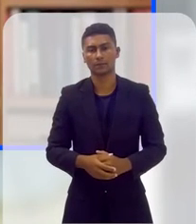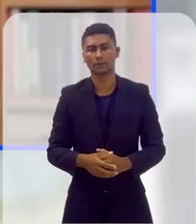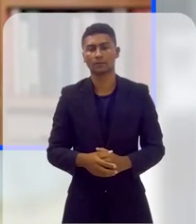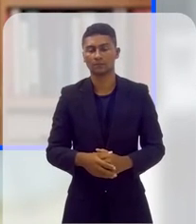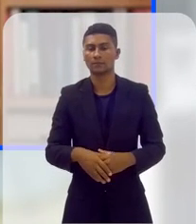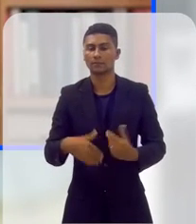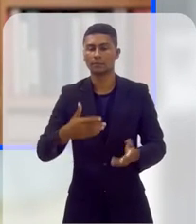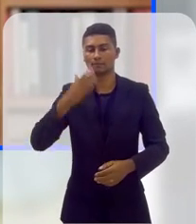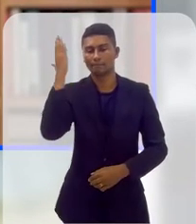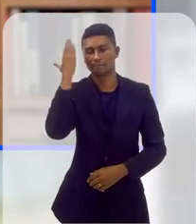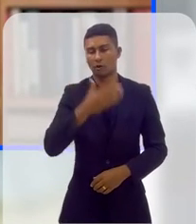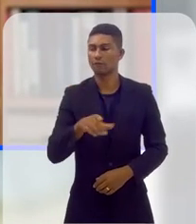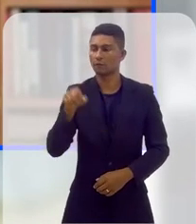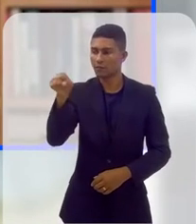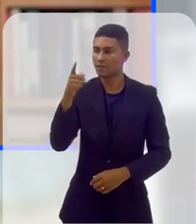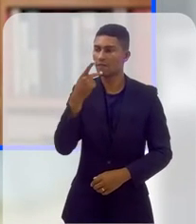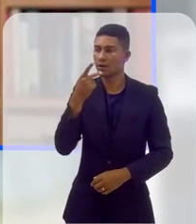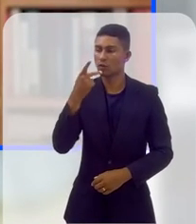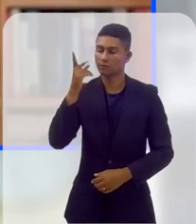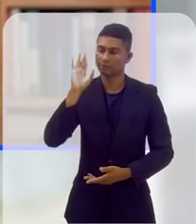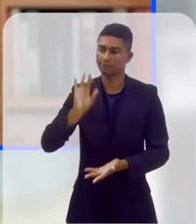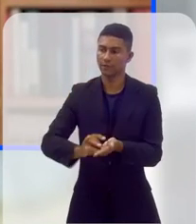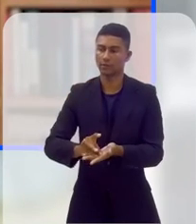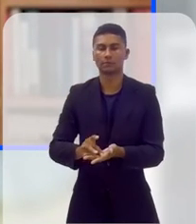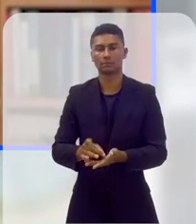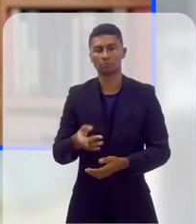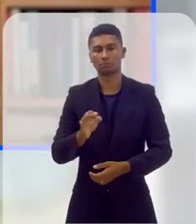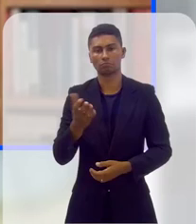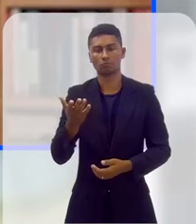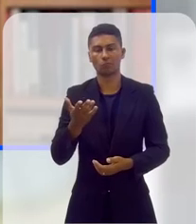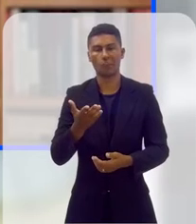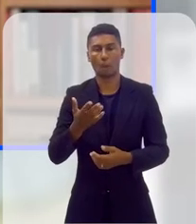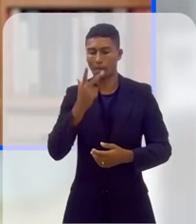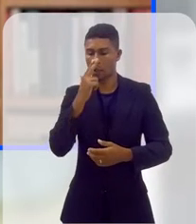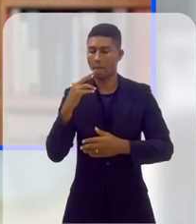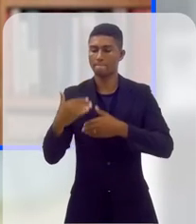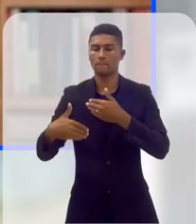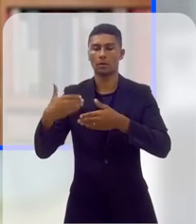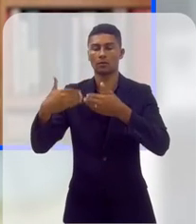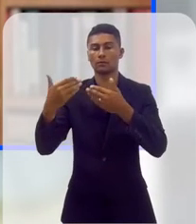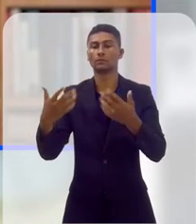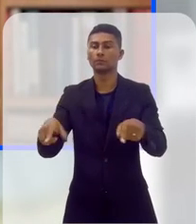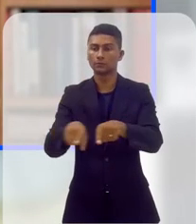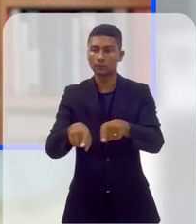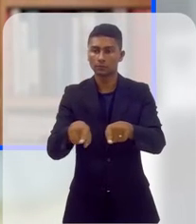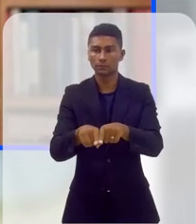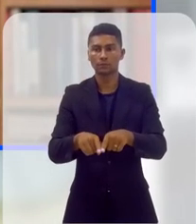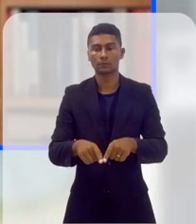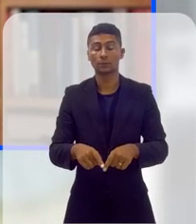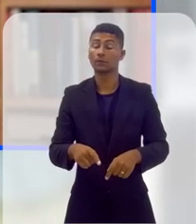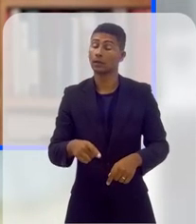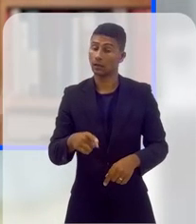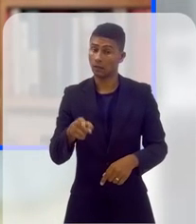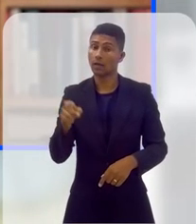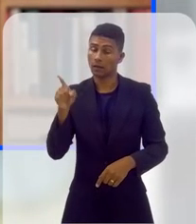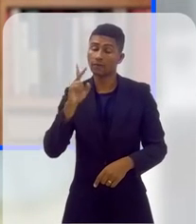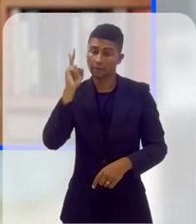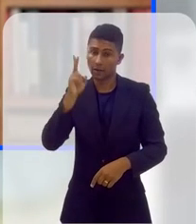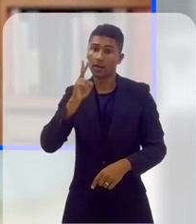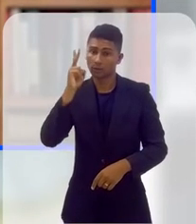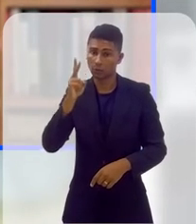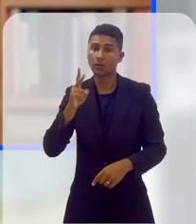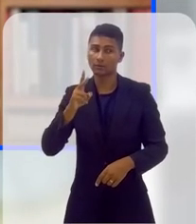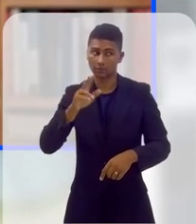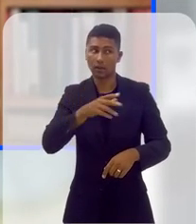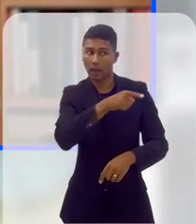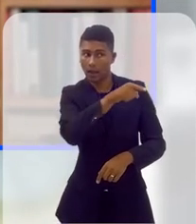ameaças. A gente sabe que vem recebendo muitas ameaças sérias. Então, eu queria